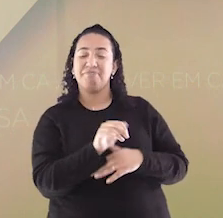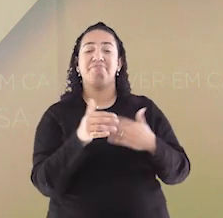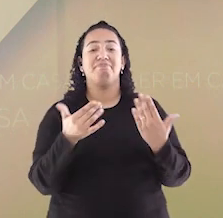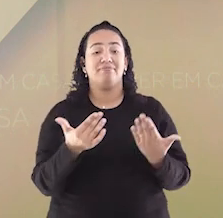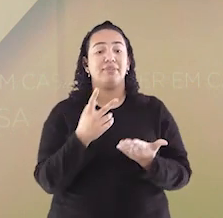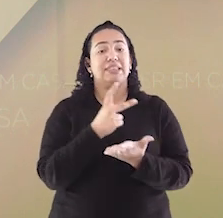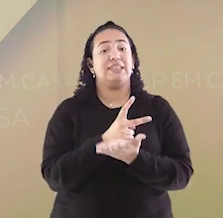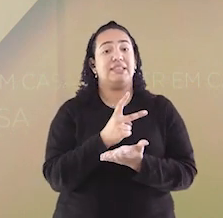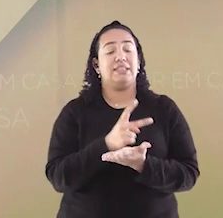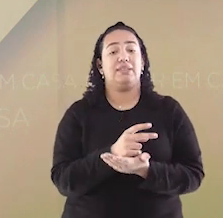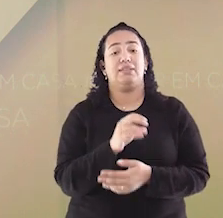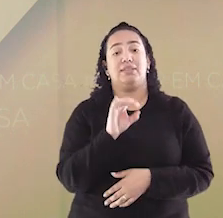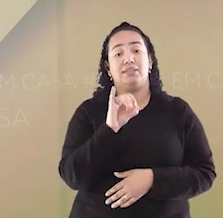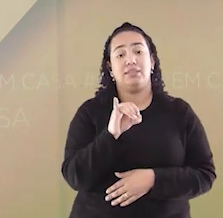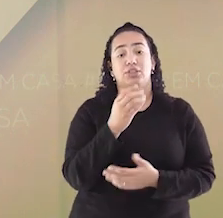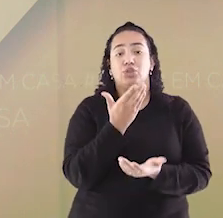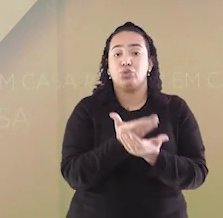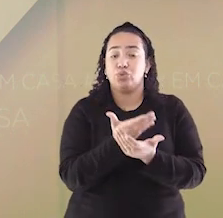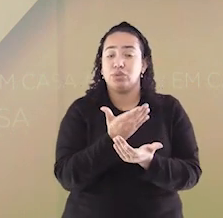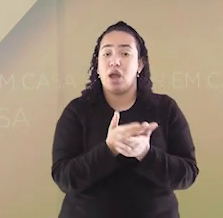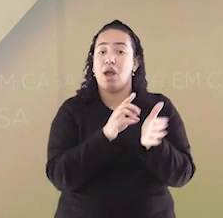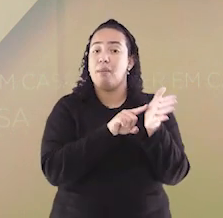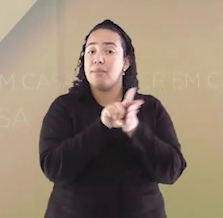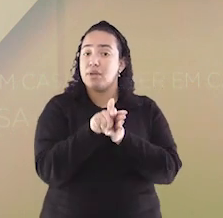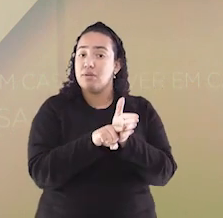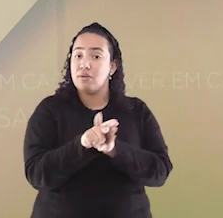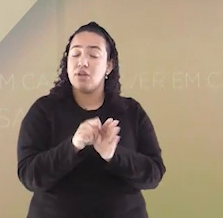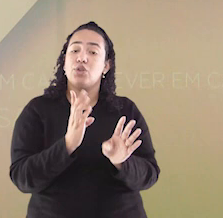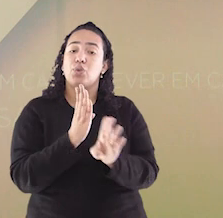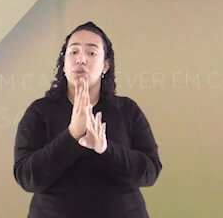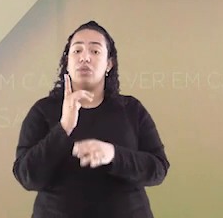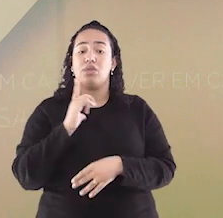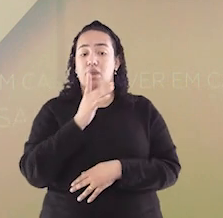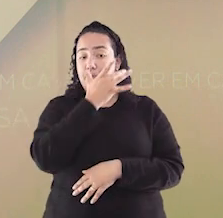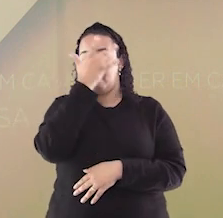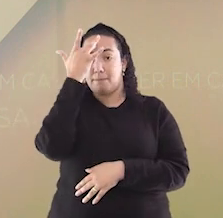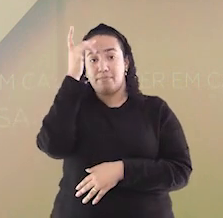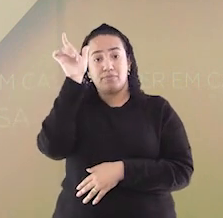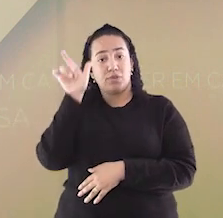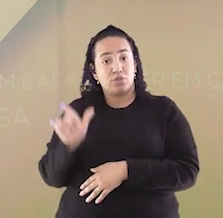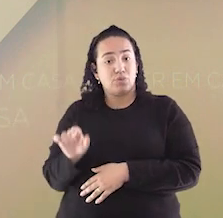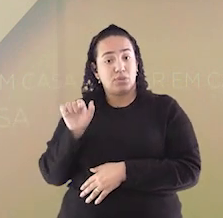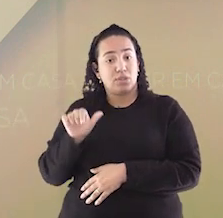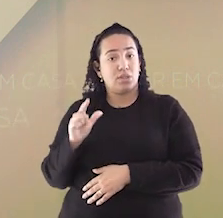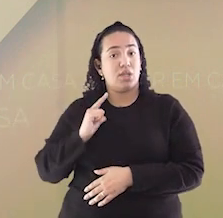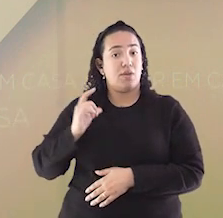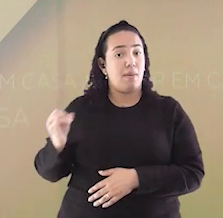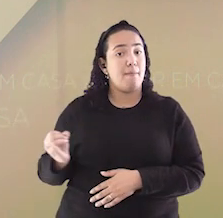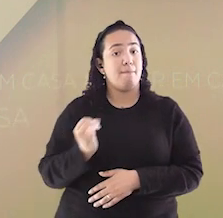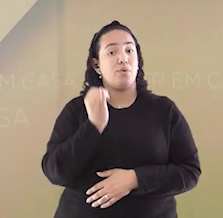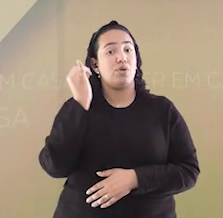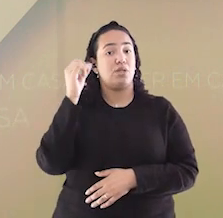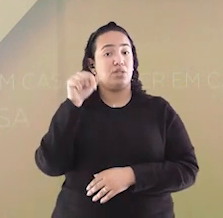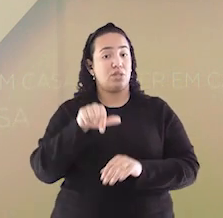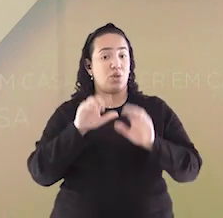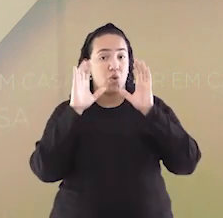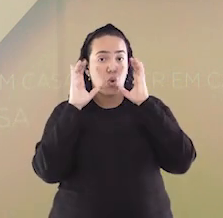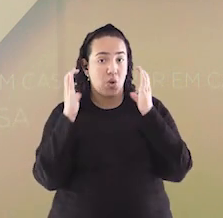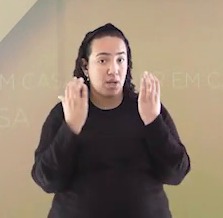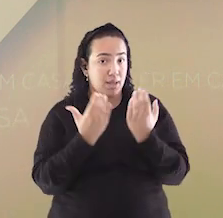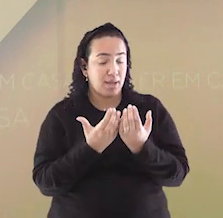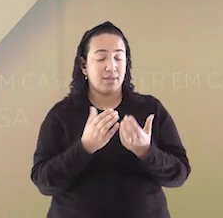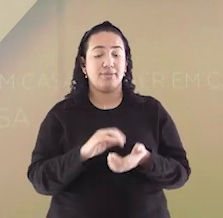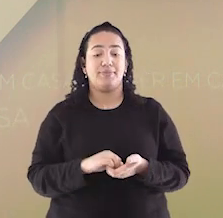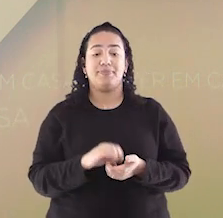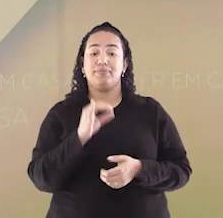formos procurar e estudar, vamos descobrir a história de alguém que teve grande importância para a comunidade. Um exemplo